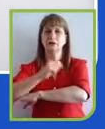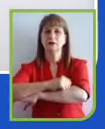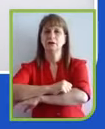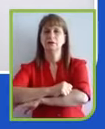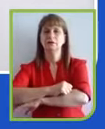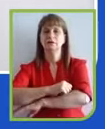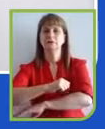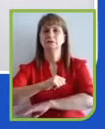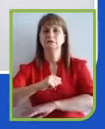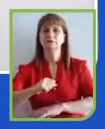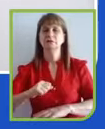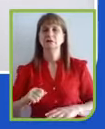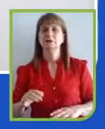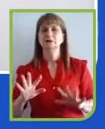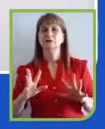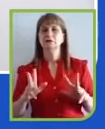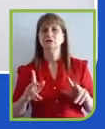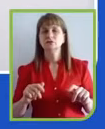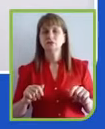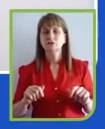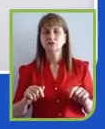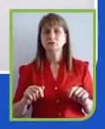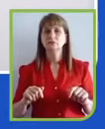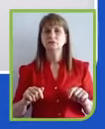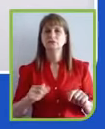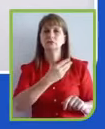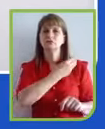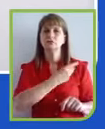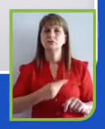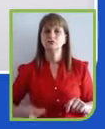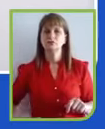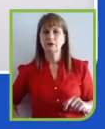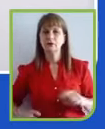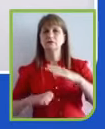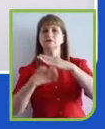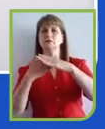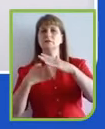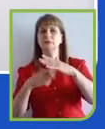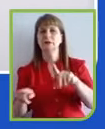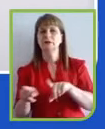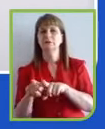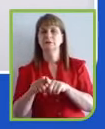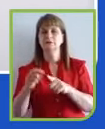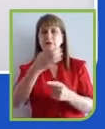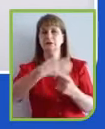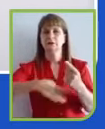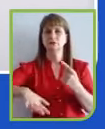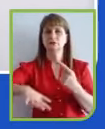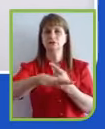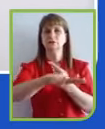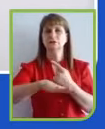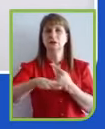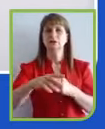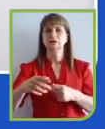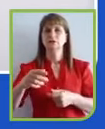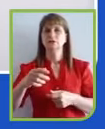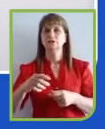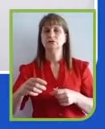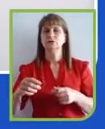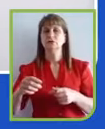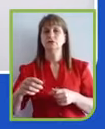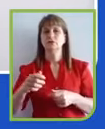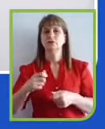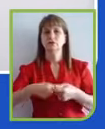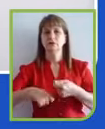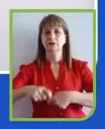sociedade, governos, empresas e a sociedade organizada como um todo. Como disse nosso secretário-geral da ONU, António